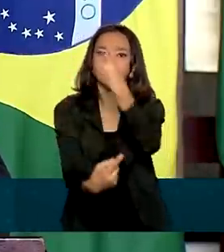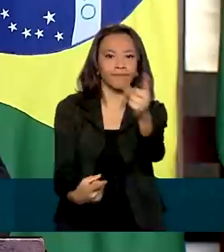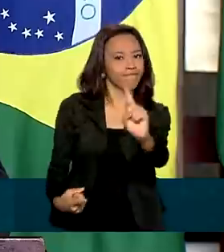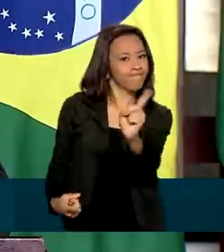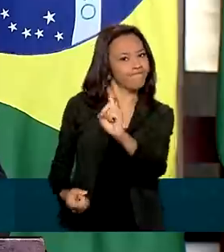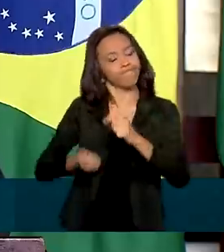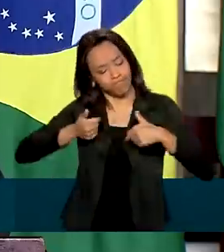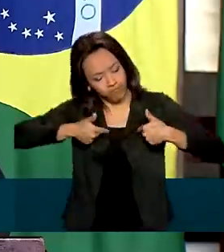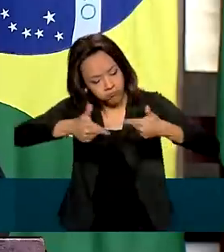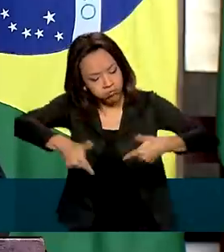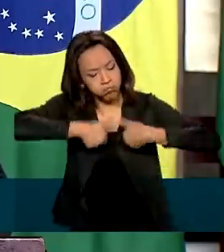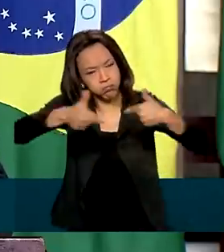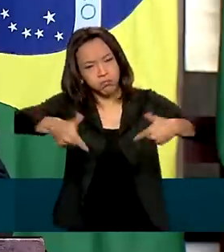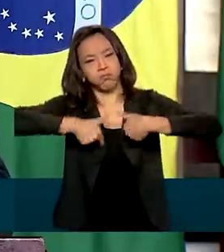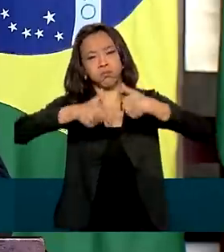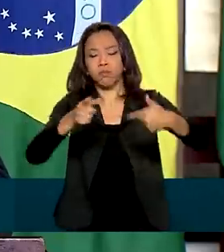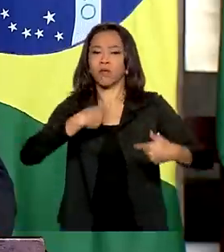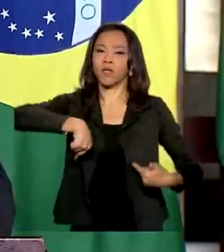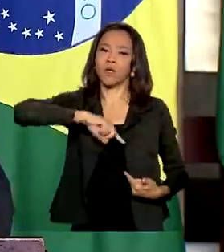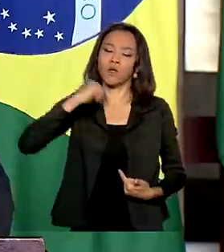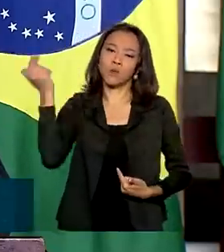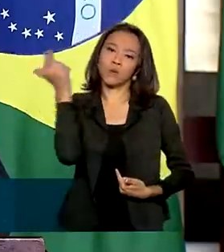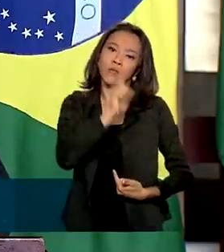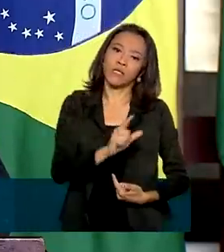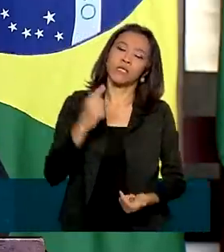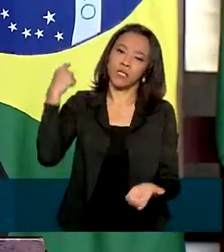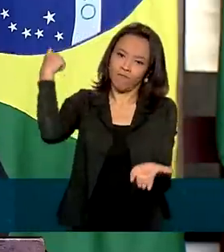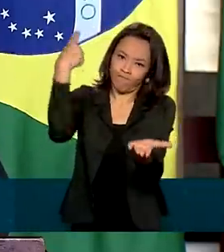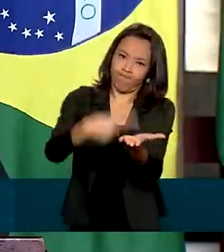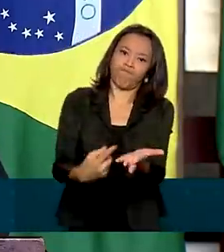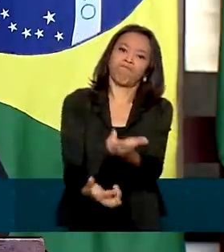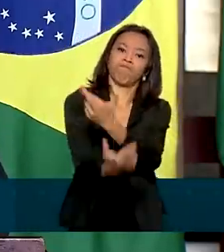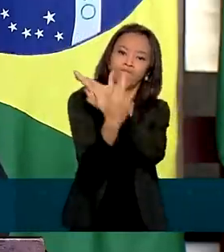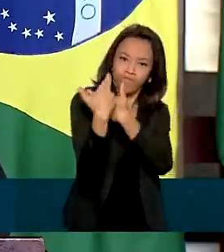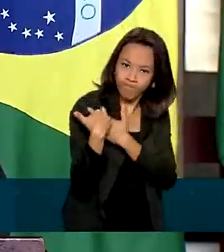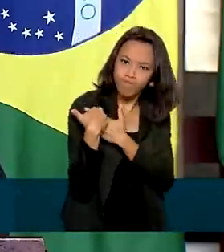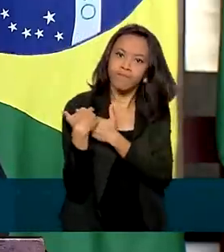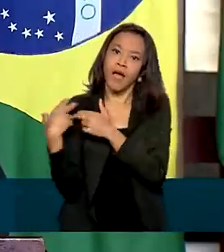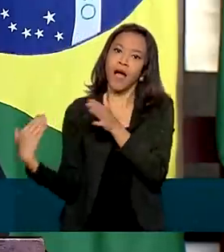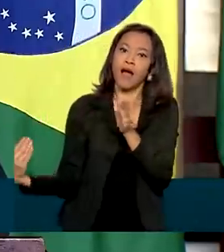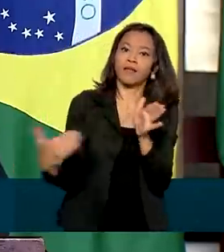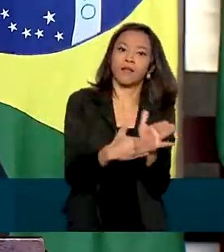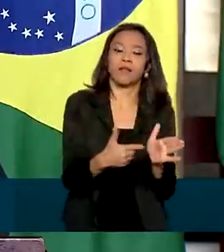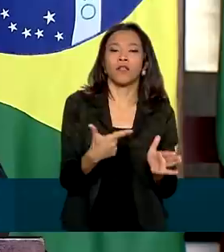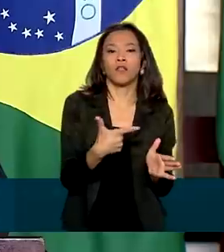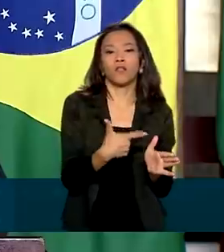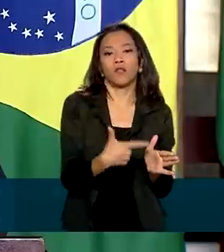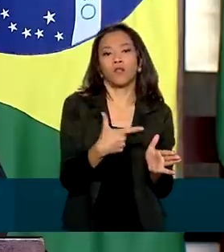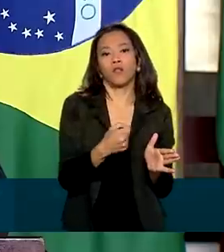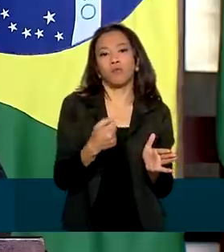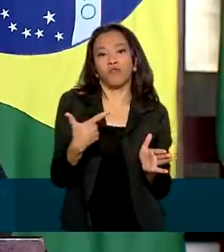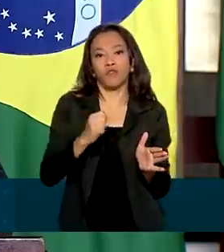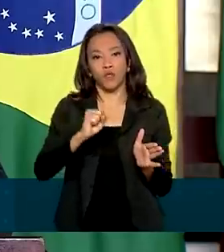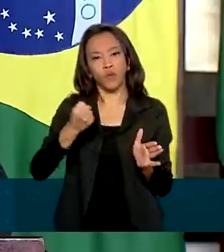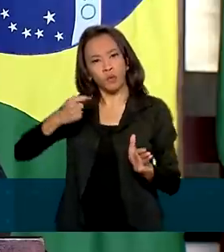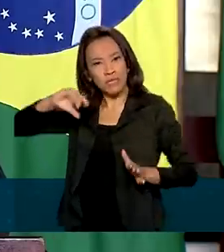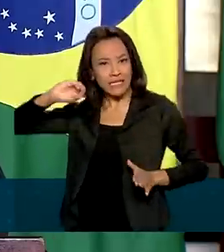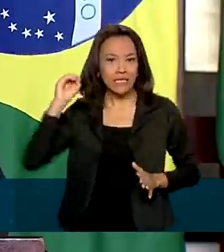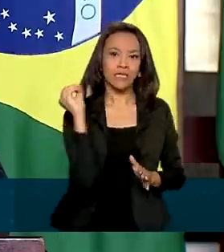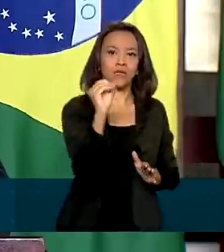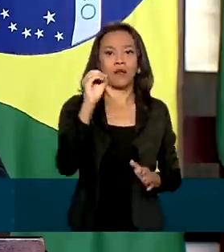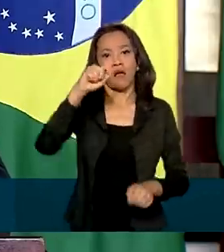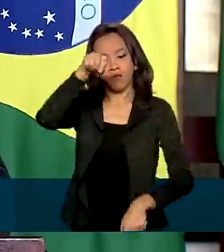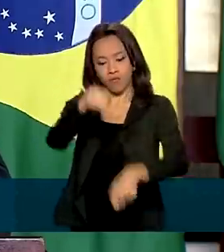gente cumpra a nossa obrigação nacionalmente determinada de chegar a 2028, tendo zerado o desmatamento